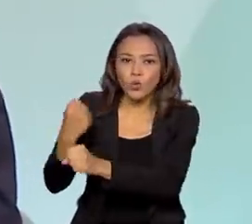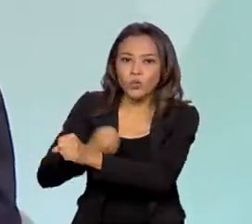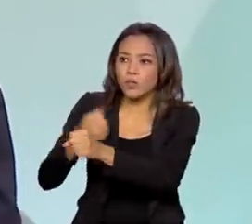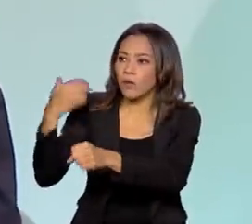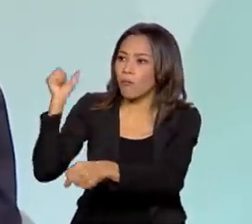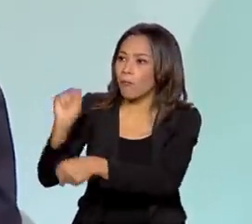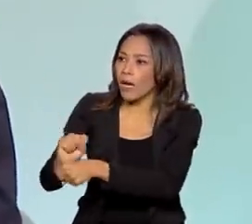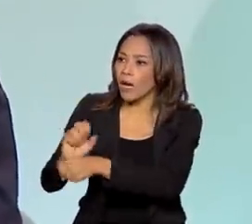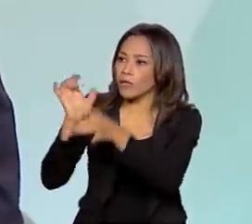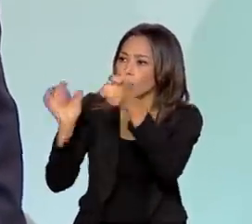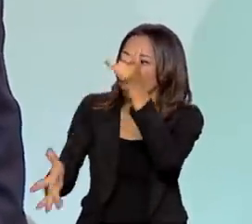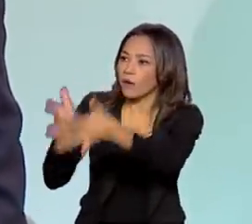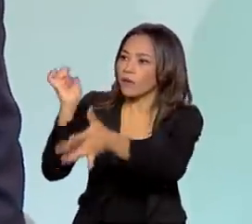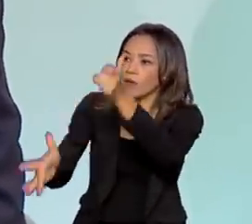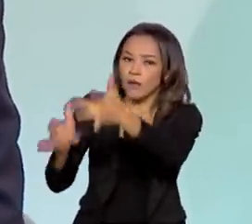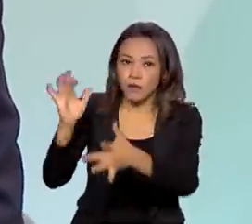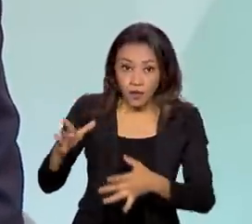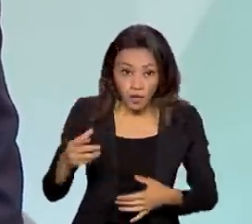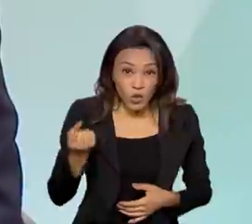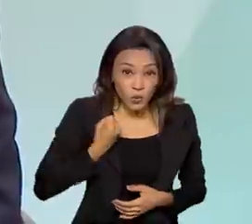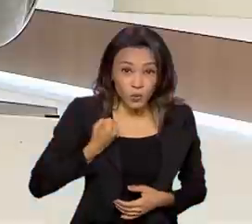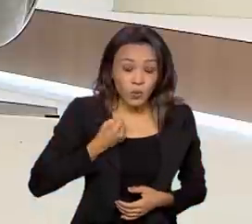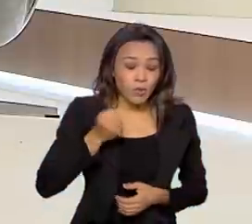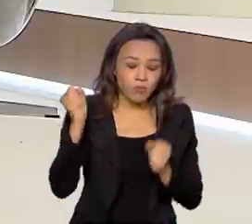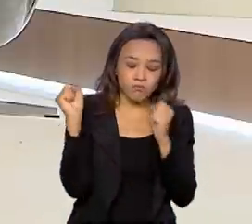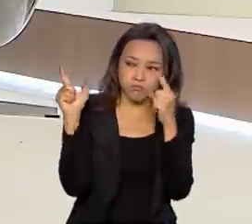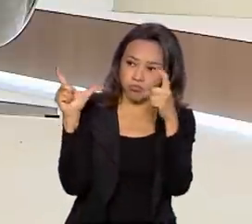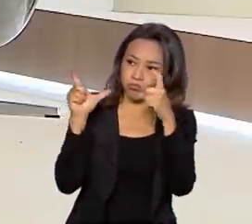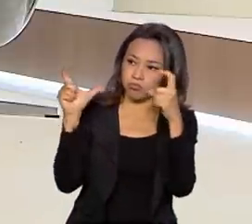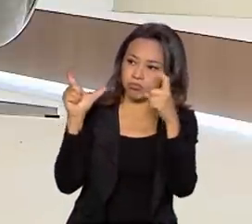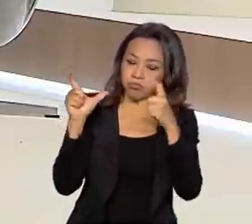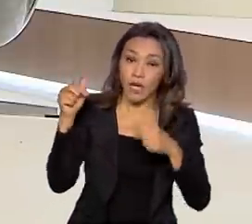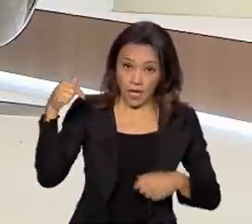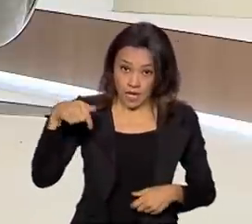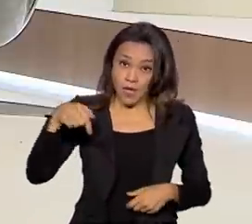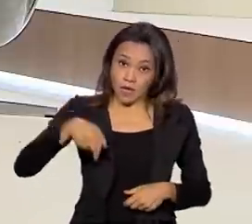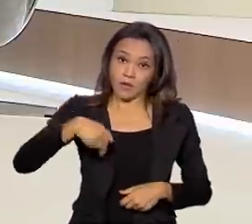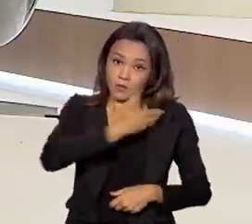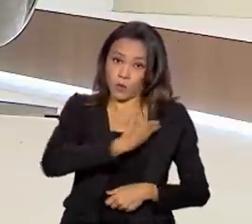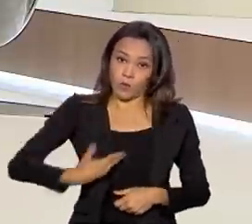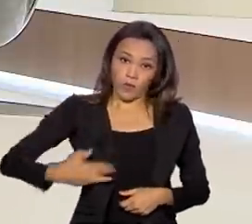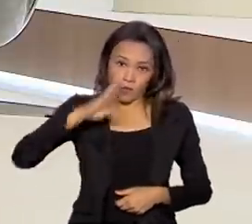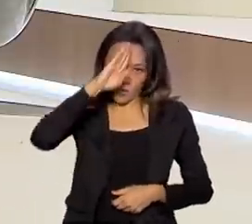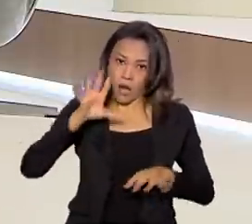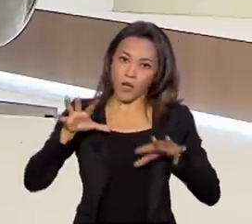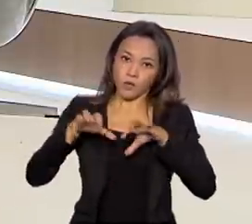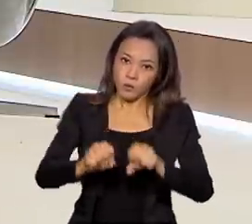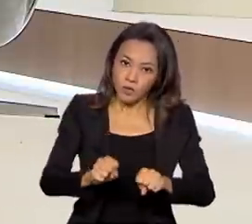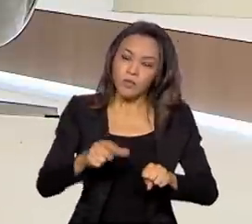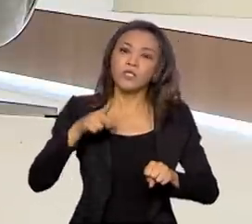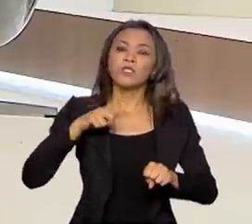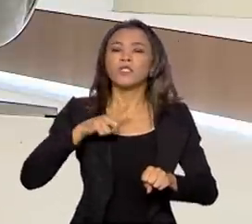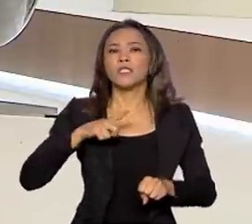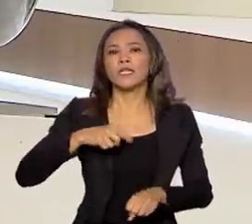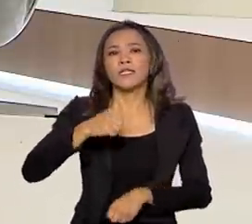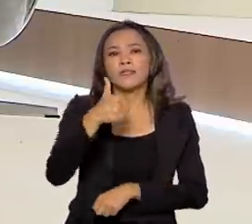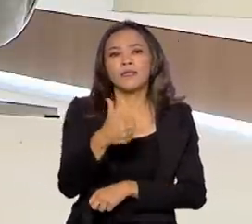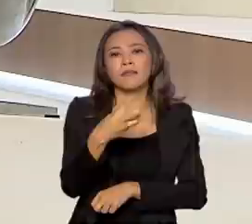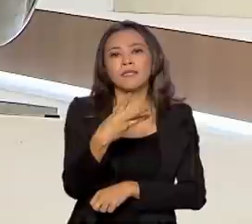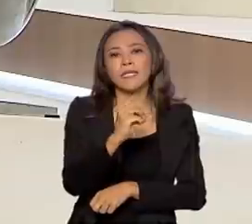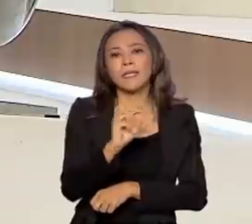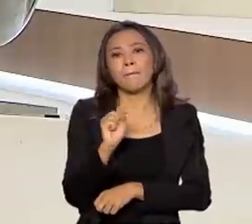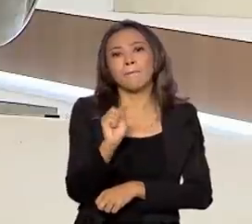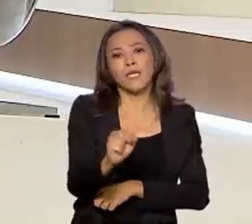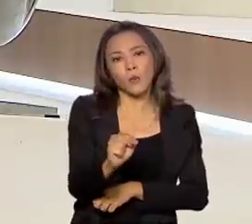o número é impressionante, Paulo. Quando esse governo assumiu, haviam ao redor de 130 mil unidades